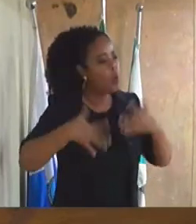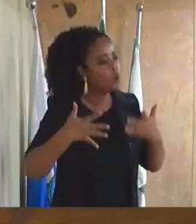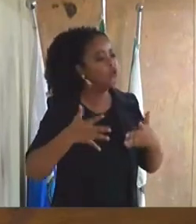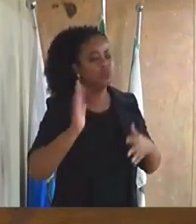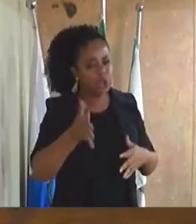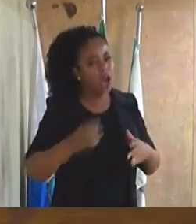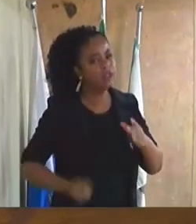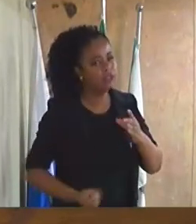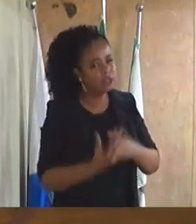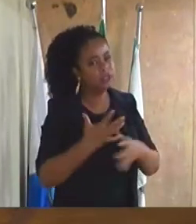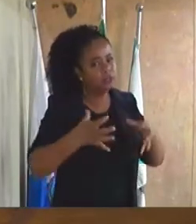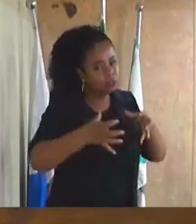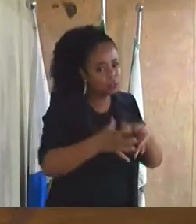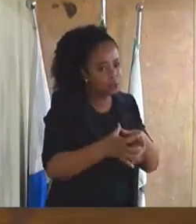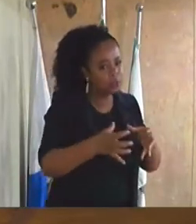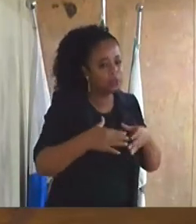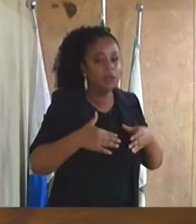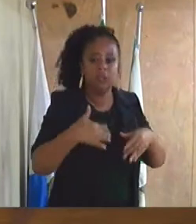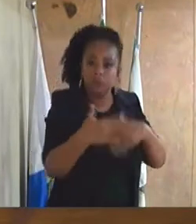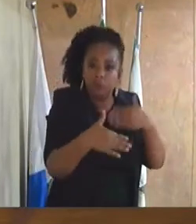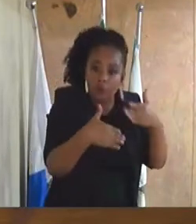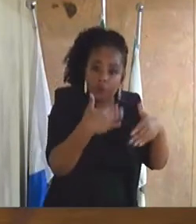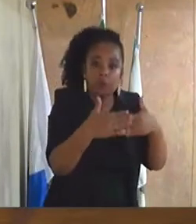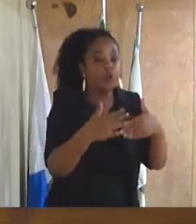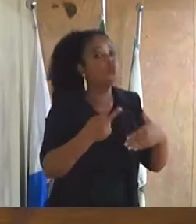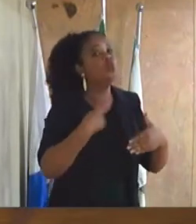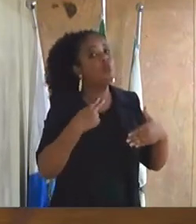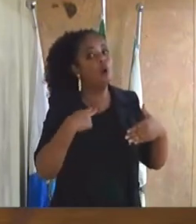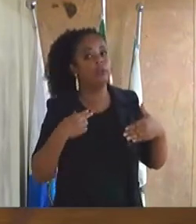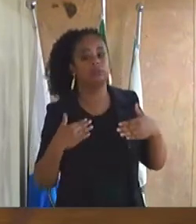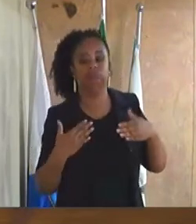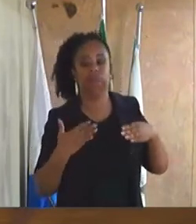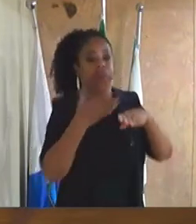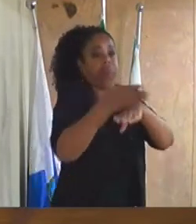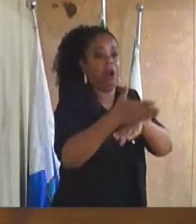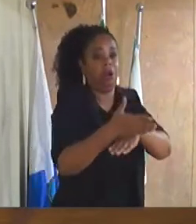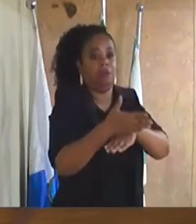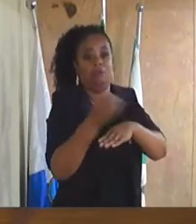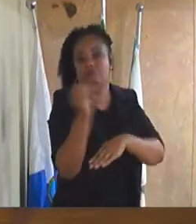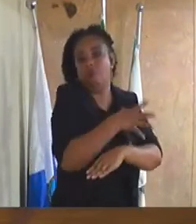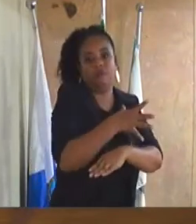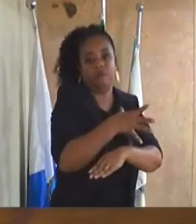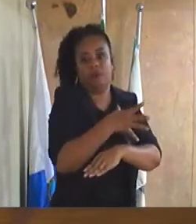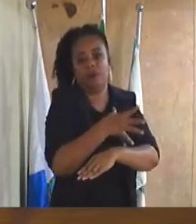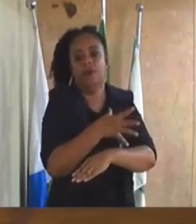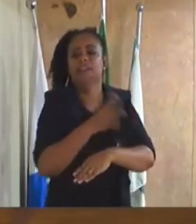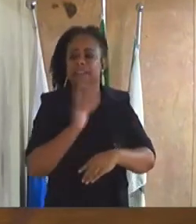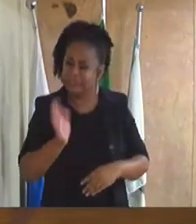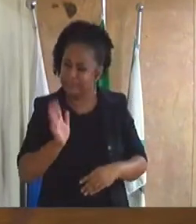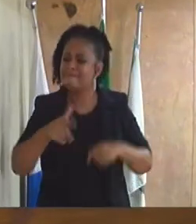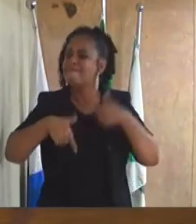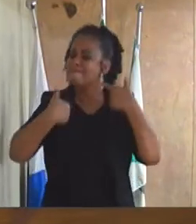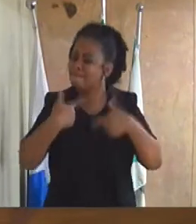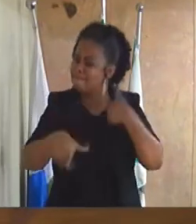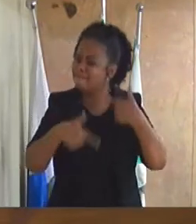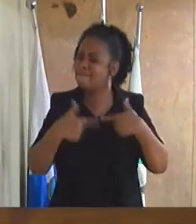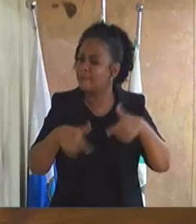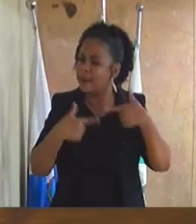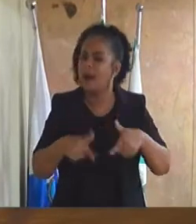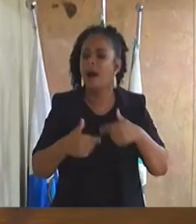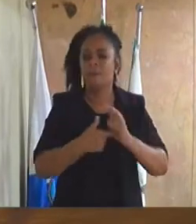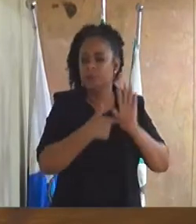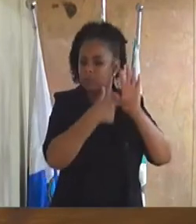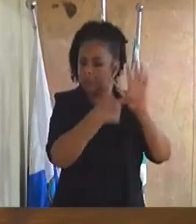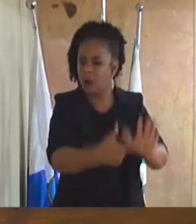andamento nenhuma outra comissão pode se sobrepor a ela então essa comissão ela está trabalhando ela vai apresentar um